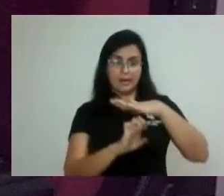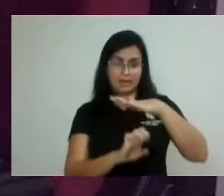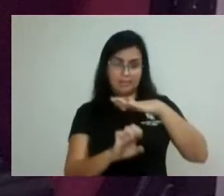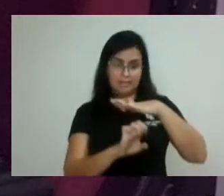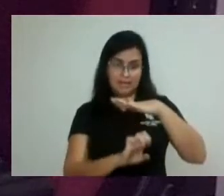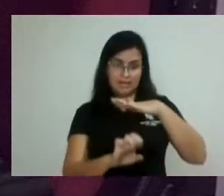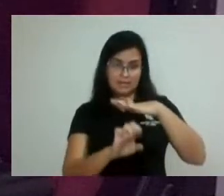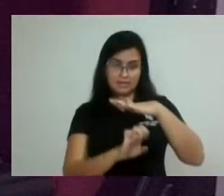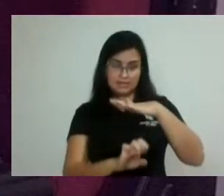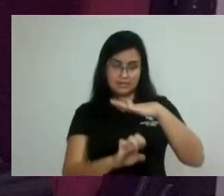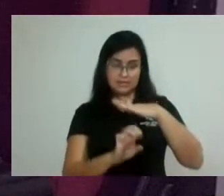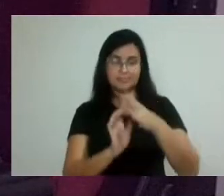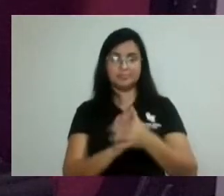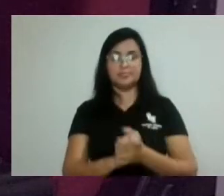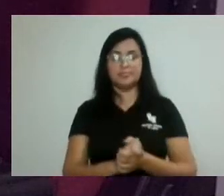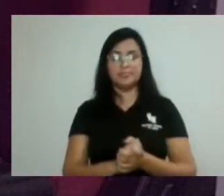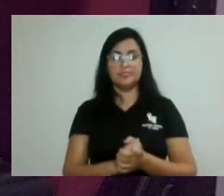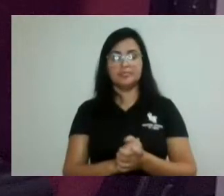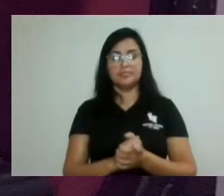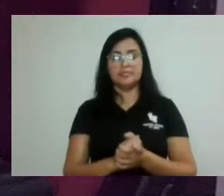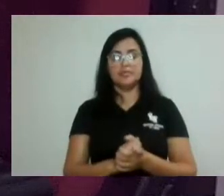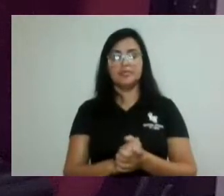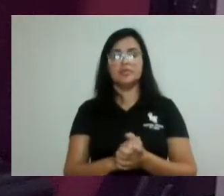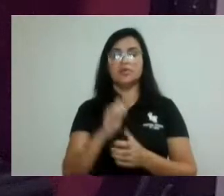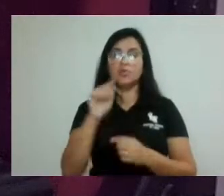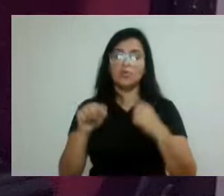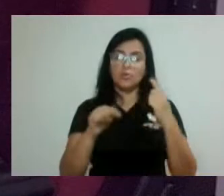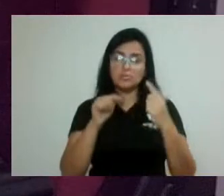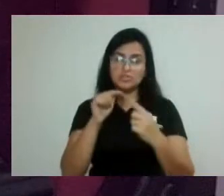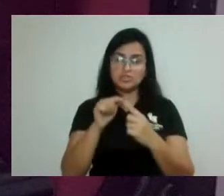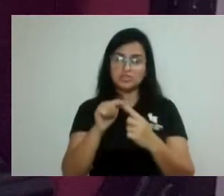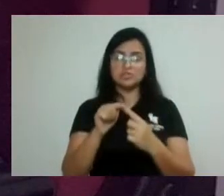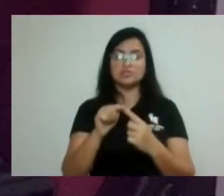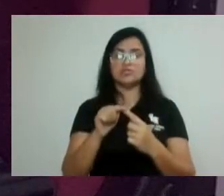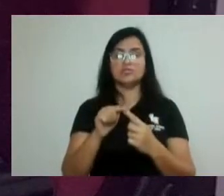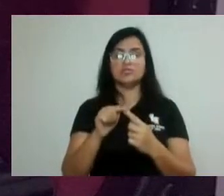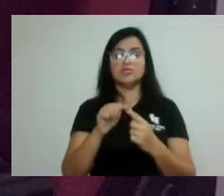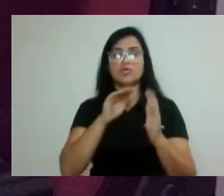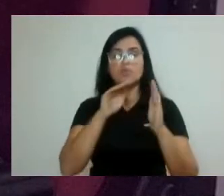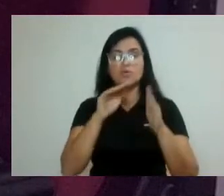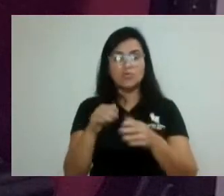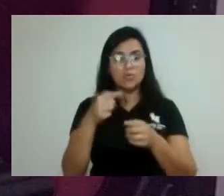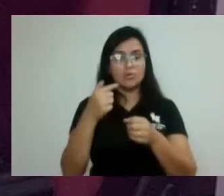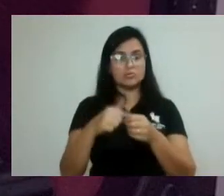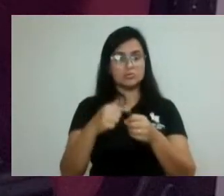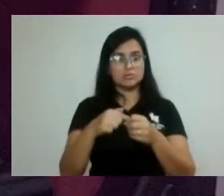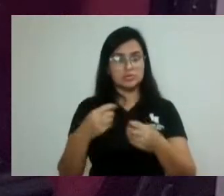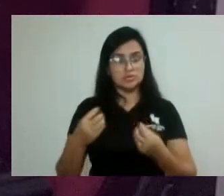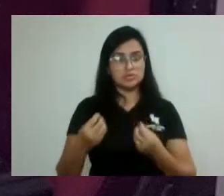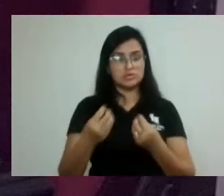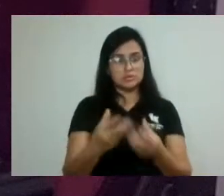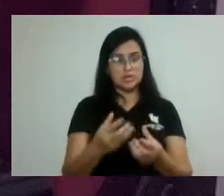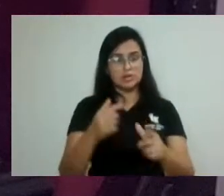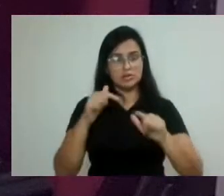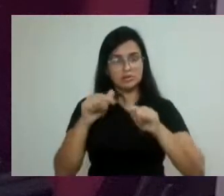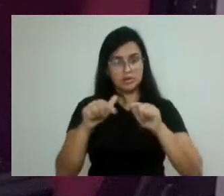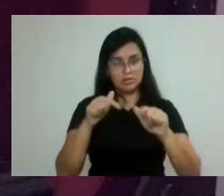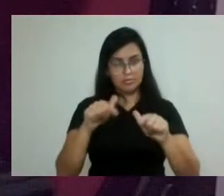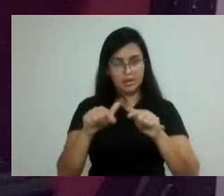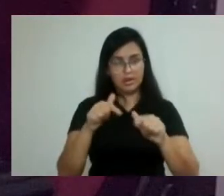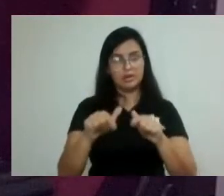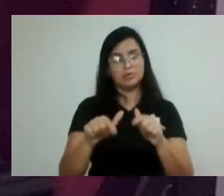forma de promover a atração de investimentos produtivos geradores de empregos, renda e receitas tributárias,